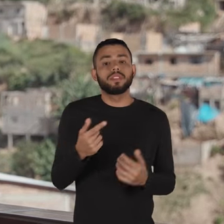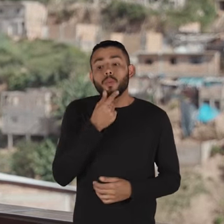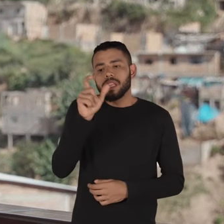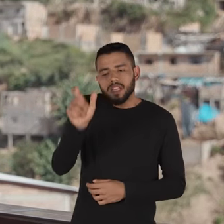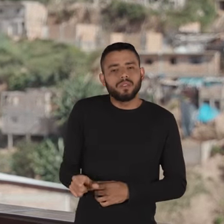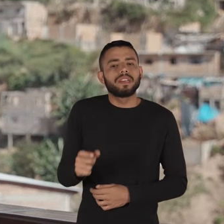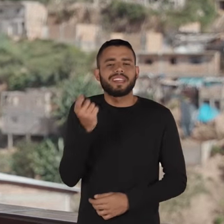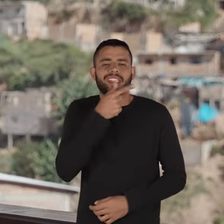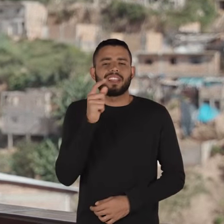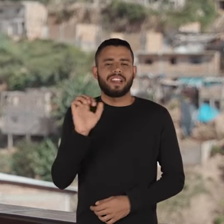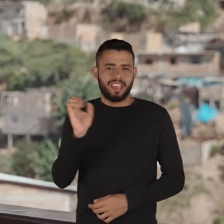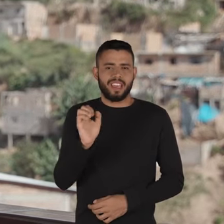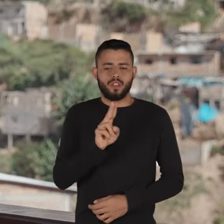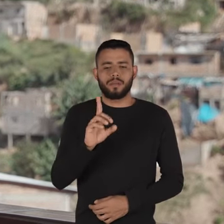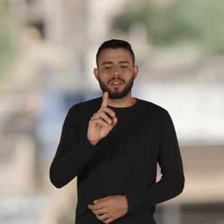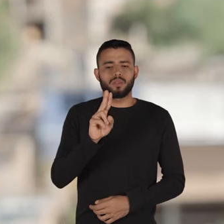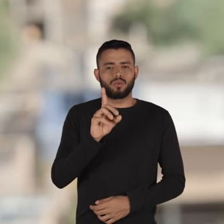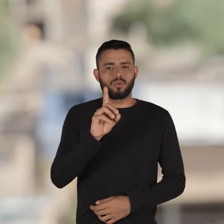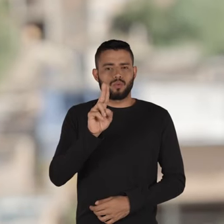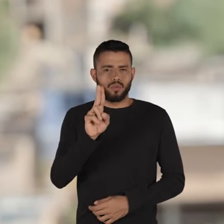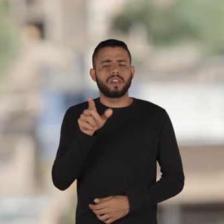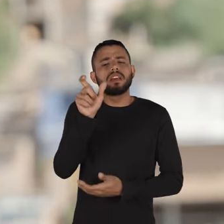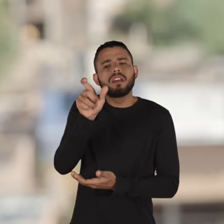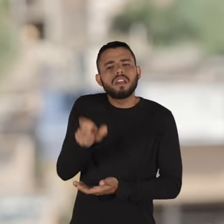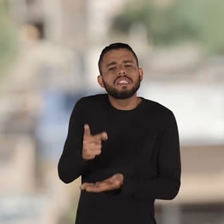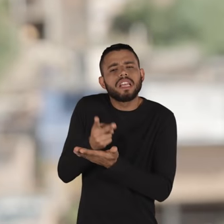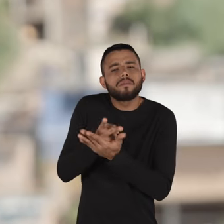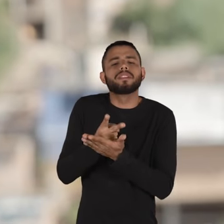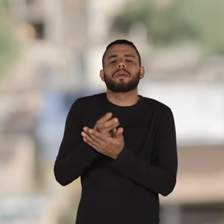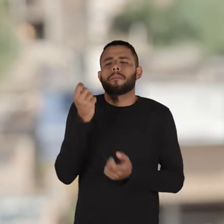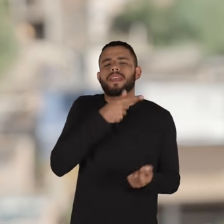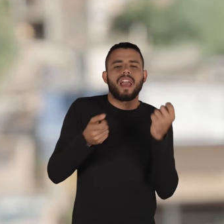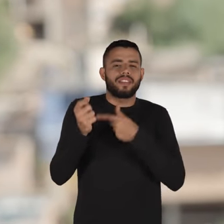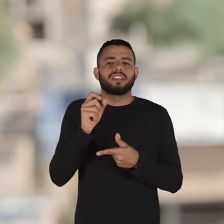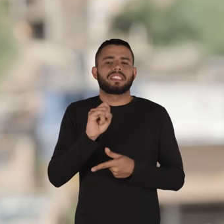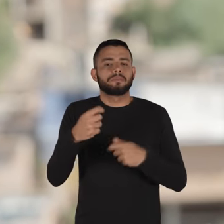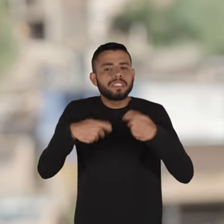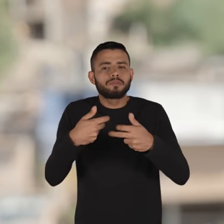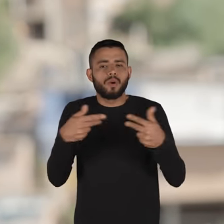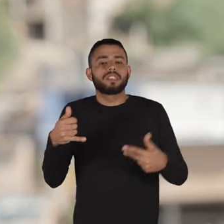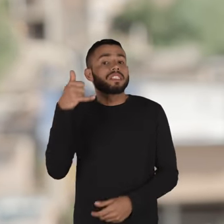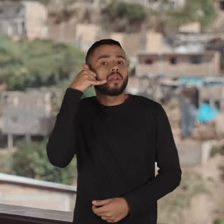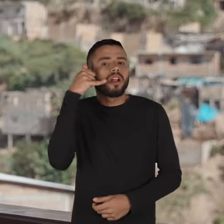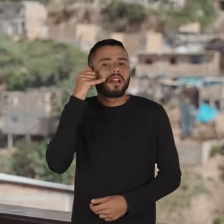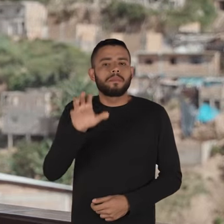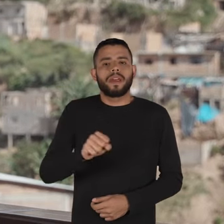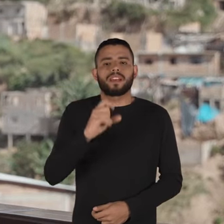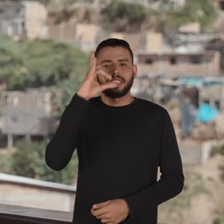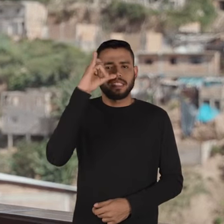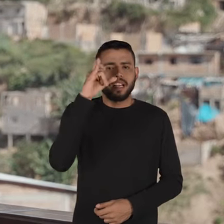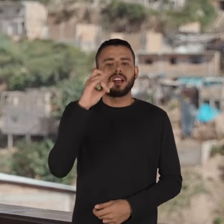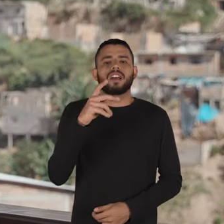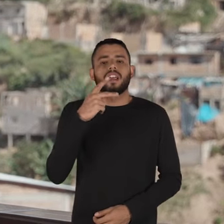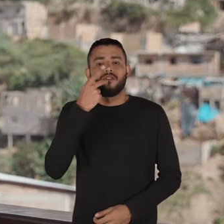que ele é muito engraçado, é menino gay, o Dudu. Ele sempre faz uma piada quando ele precisa de alguma coisa. Quando ele precisa de celular, ele pega meu